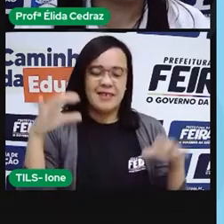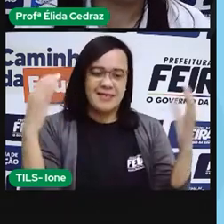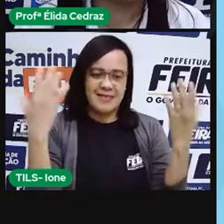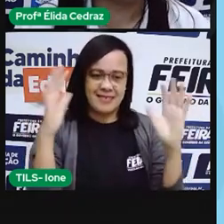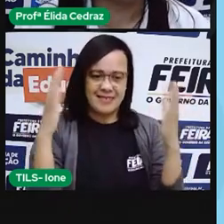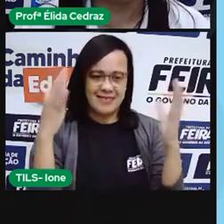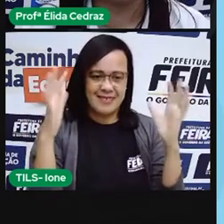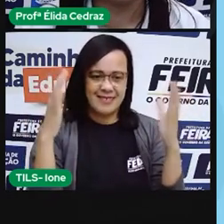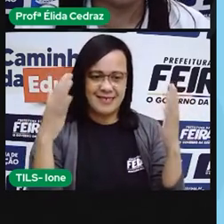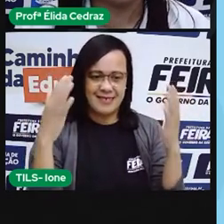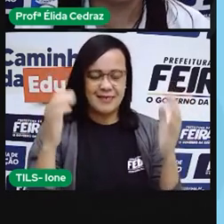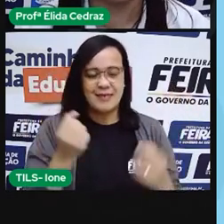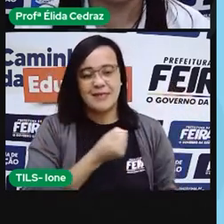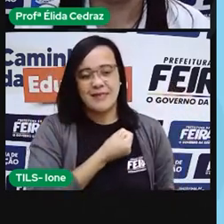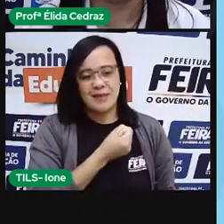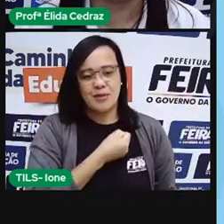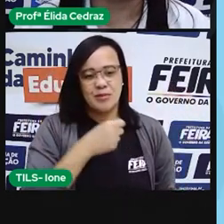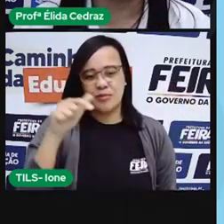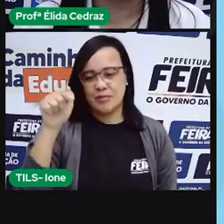Caixa número 7.